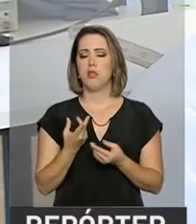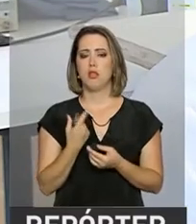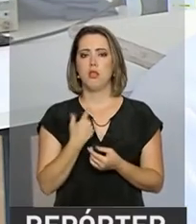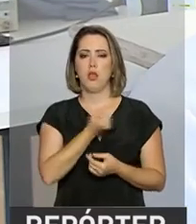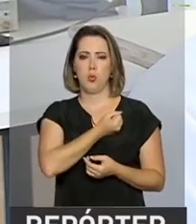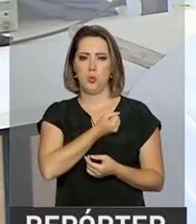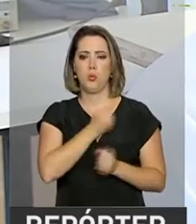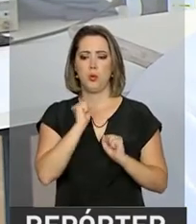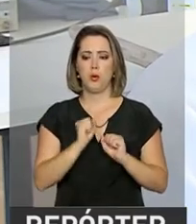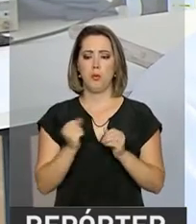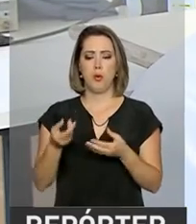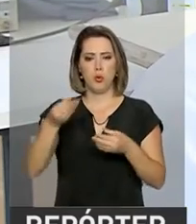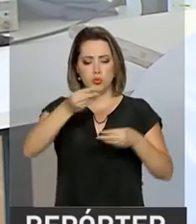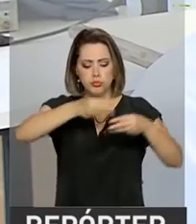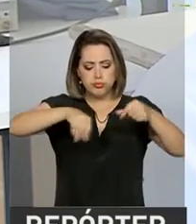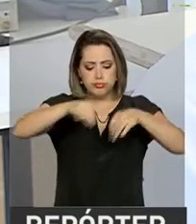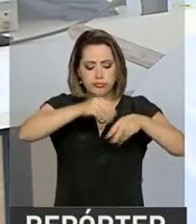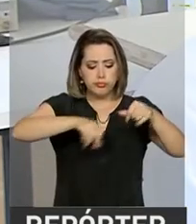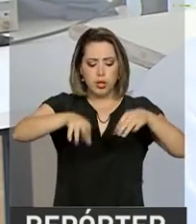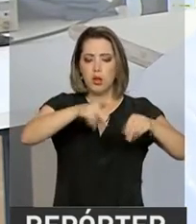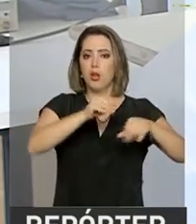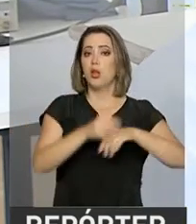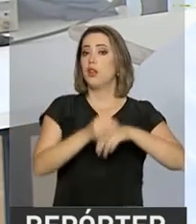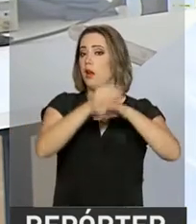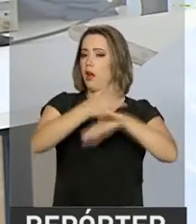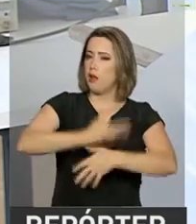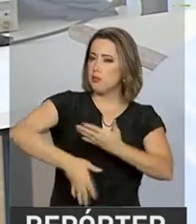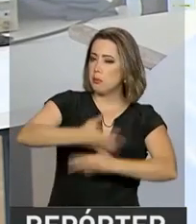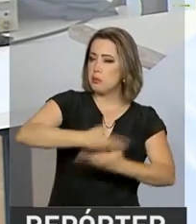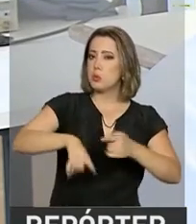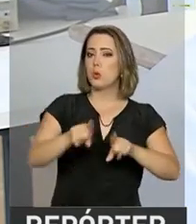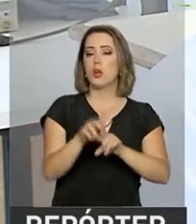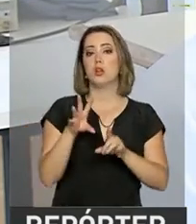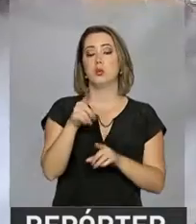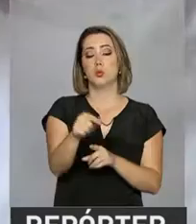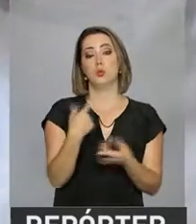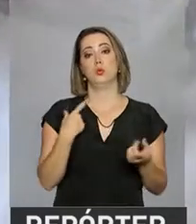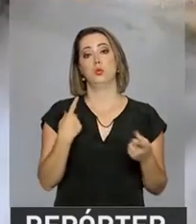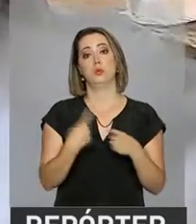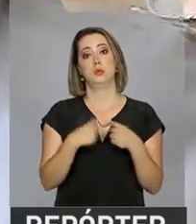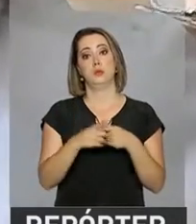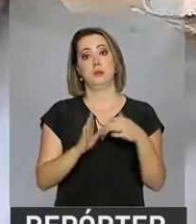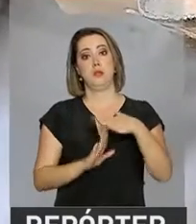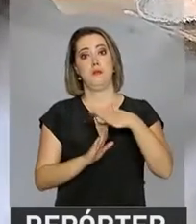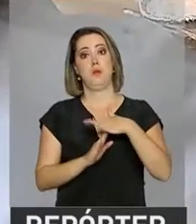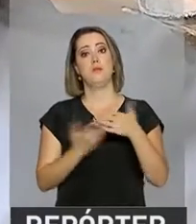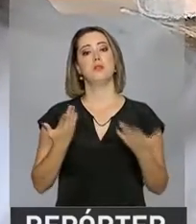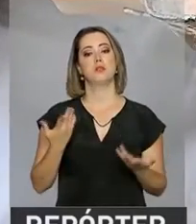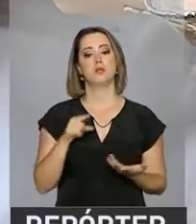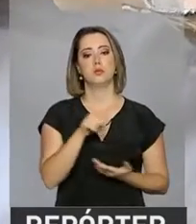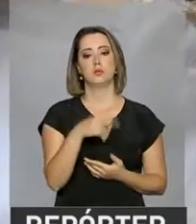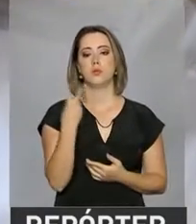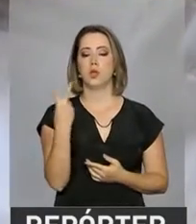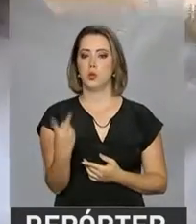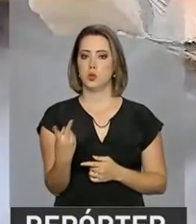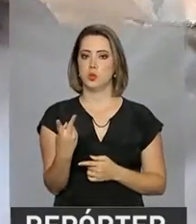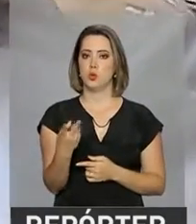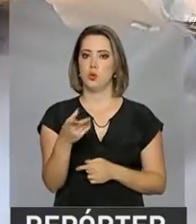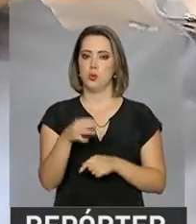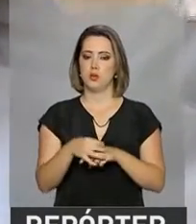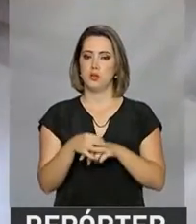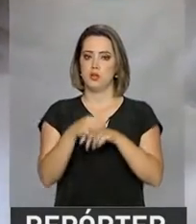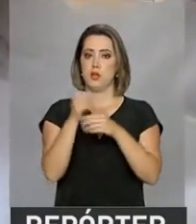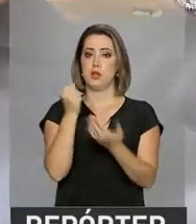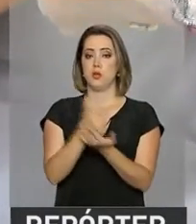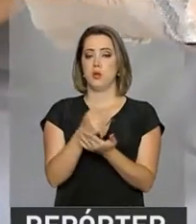não causam efeito lesivo contra o organismo humano, desde que sejam usados nessas concentrações. Essas duas bandejas de carne foram compradas no mesmo